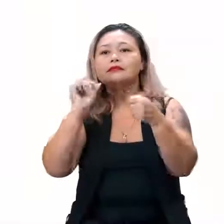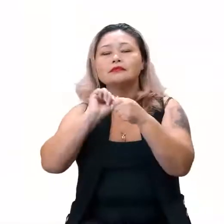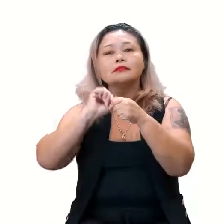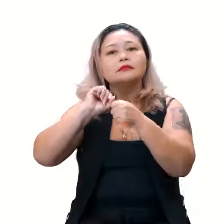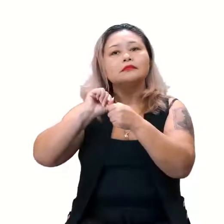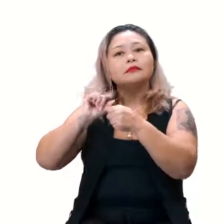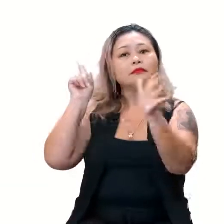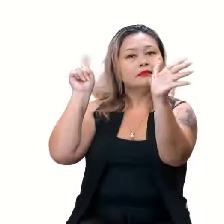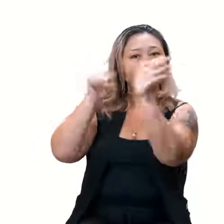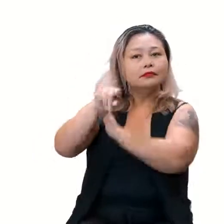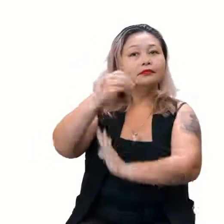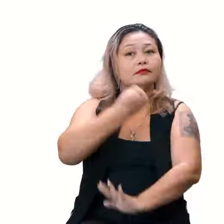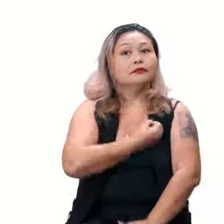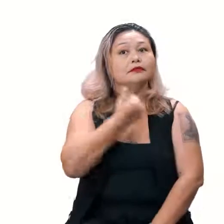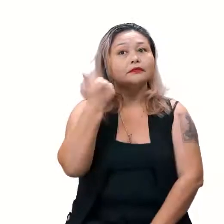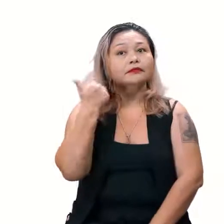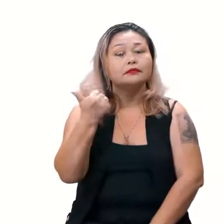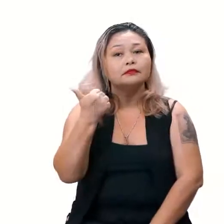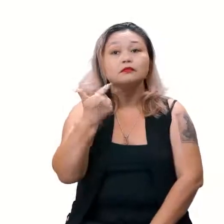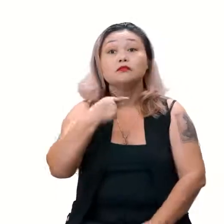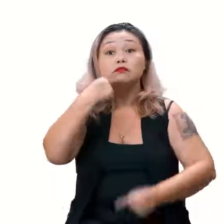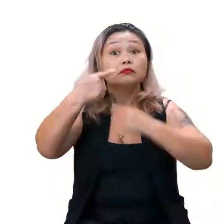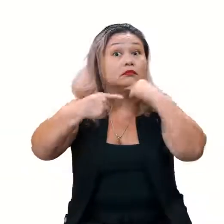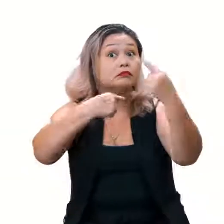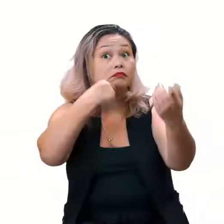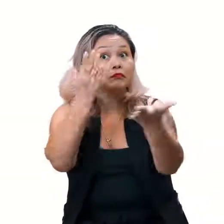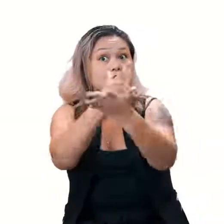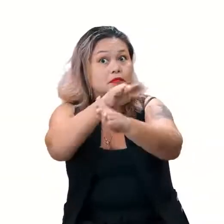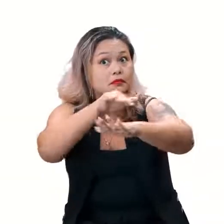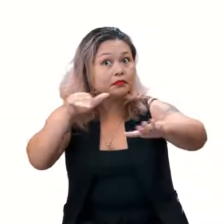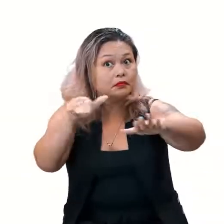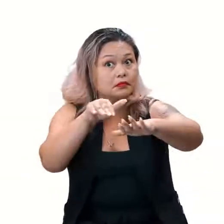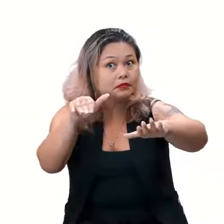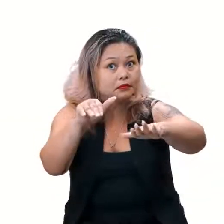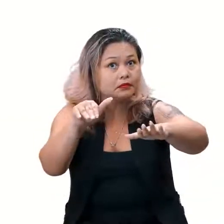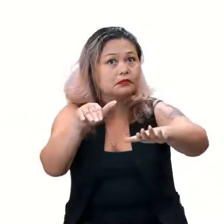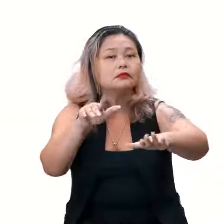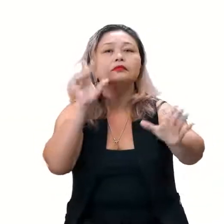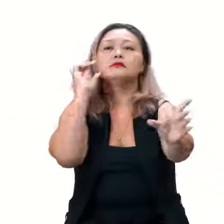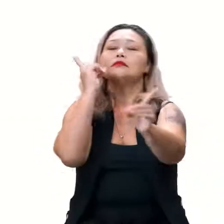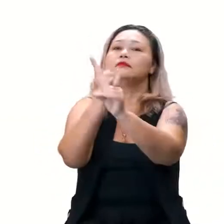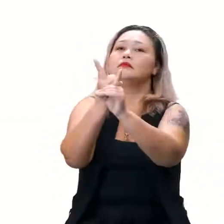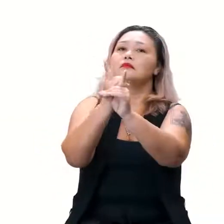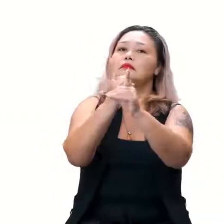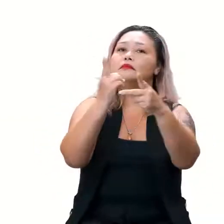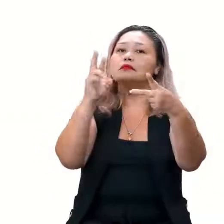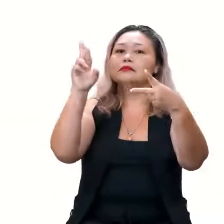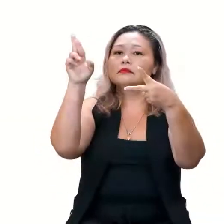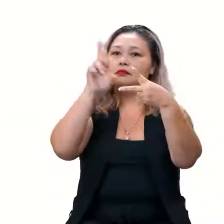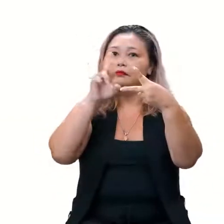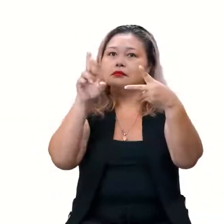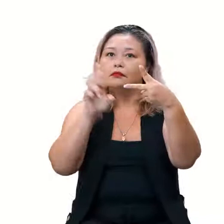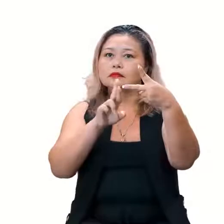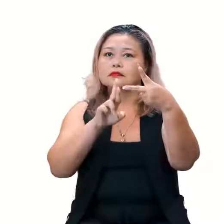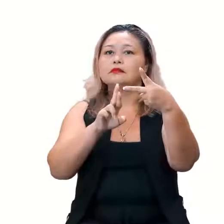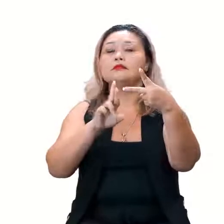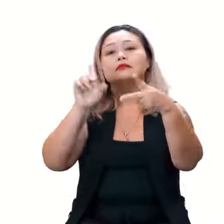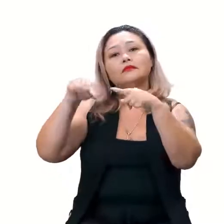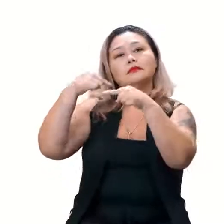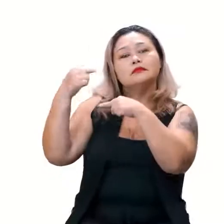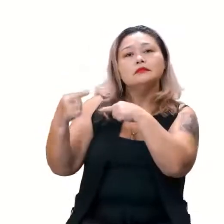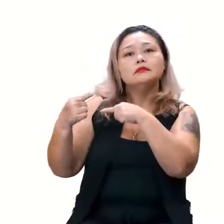pergunta de número 1, tirando as dúvidas. Determine os zeros das funções a seguir.